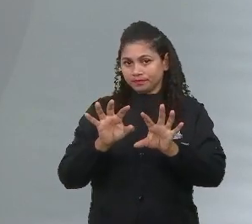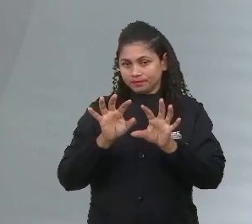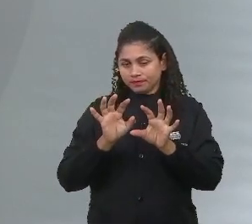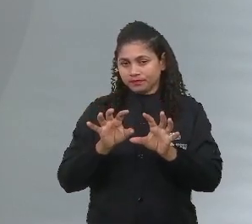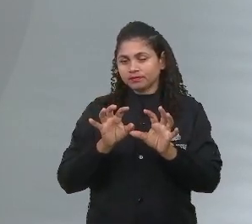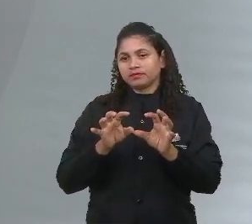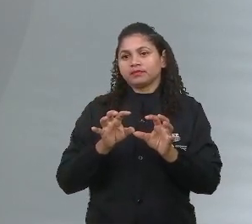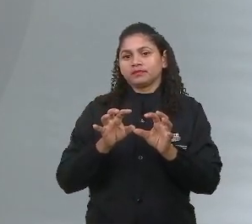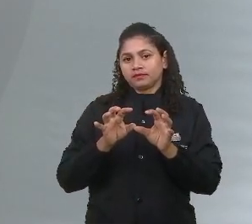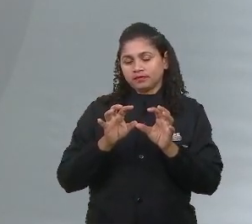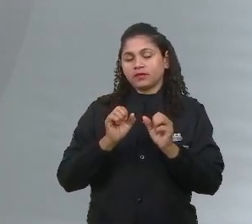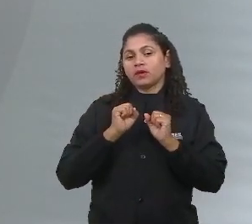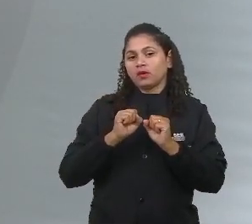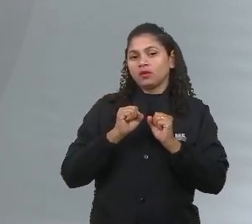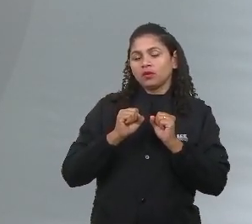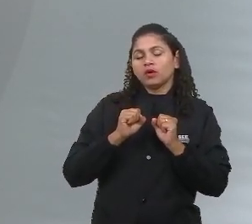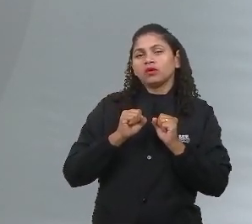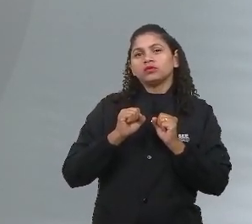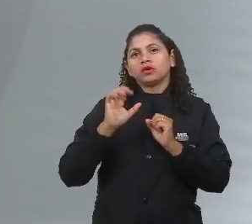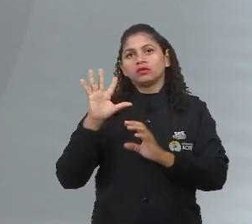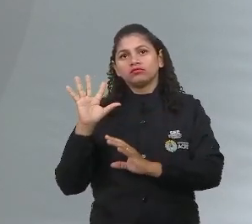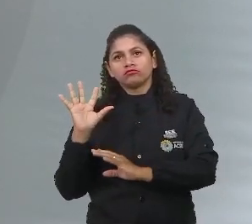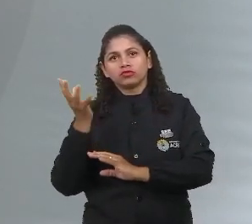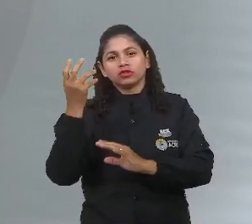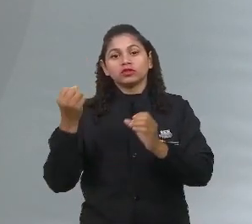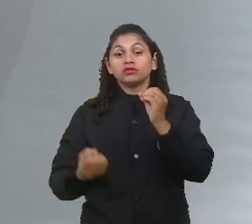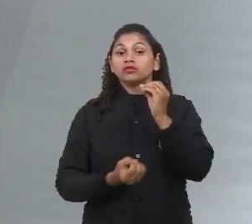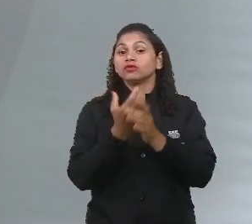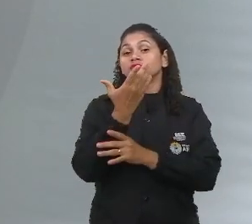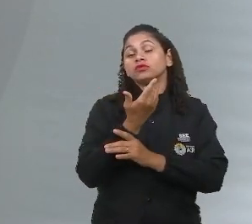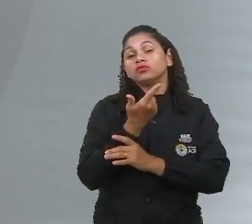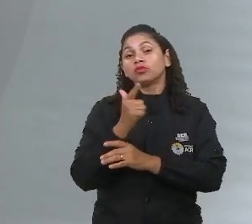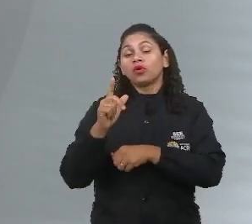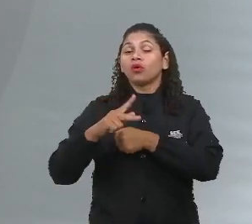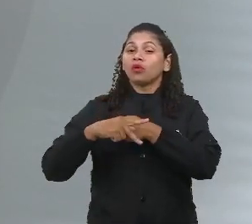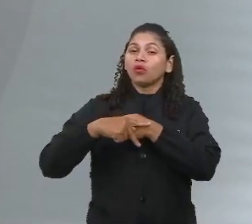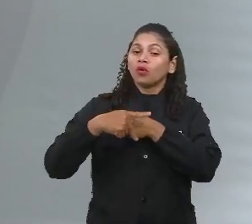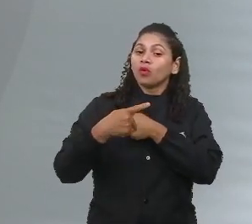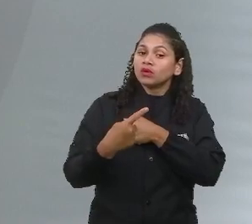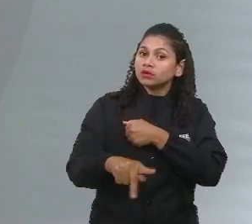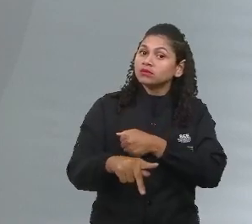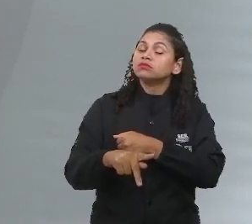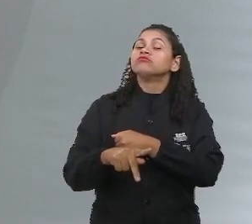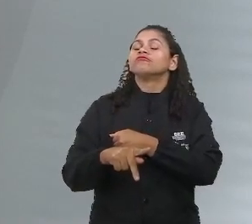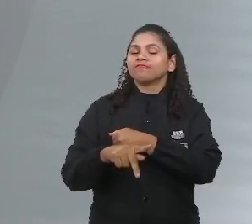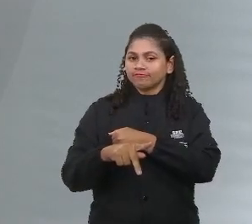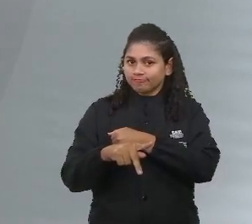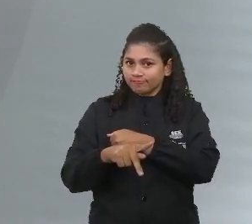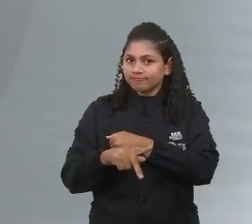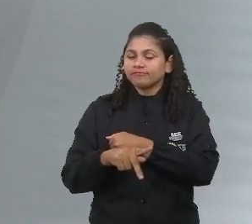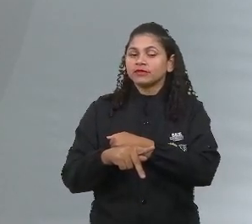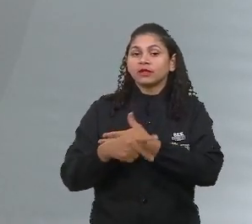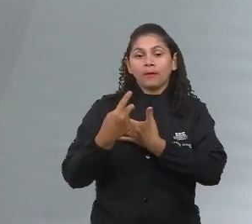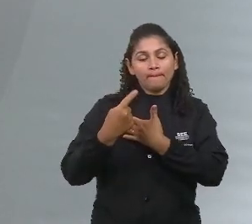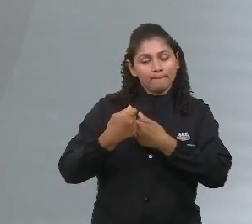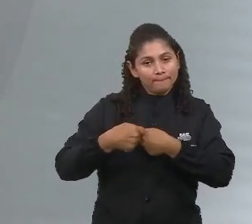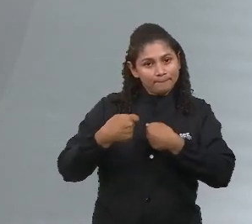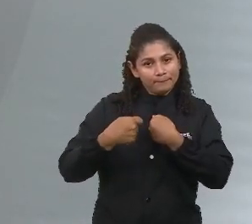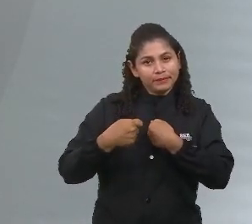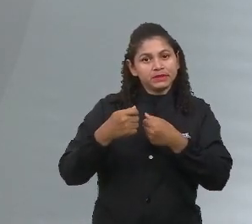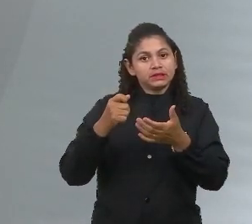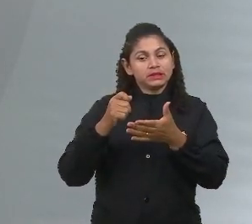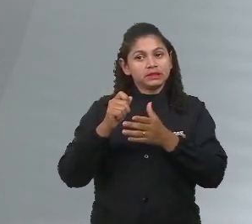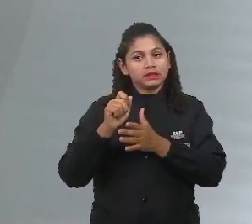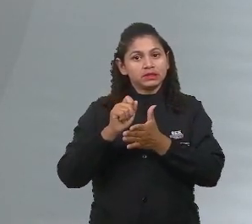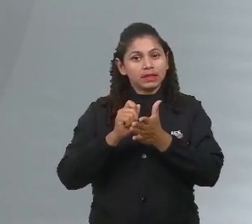determinada ação pode gerar determinada consequência. Essa consequência, ela vai ser tudo embasada em uma palavra. Mais uma para você guardar aí. Anotou?